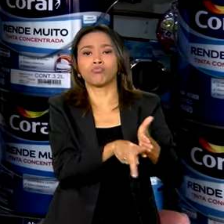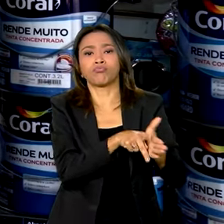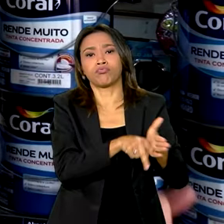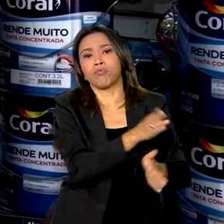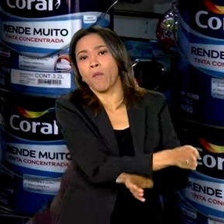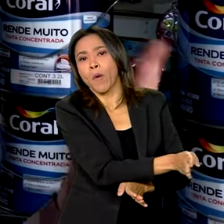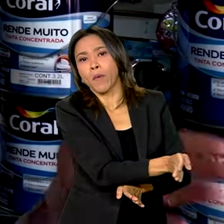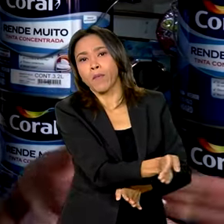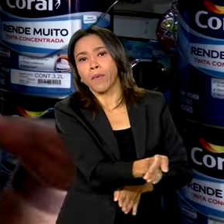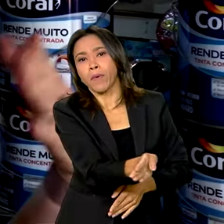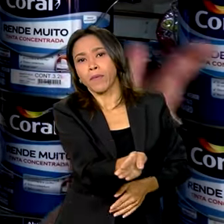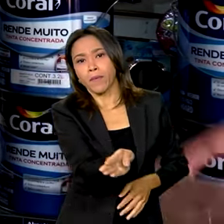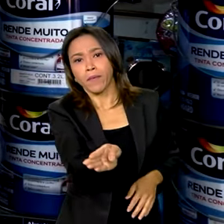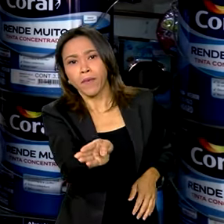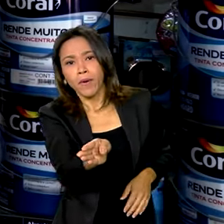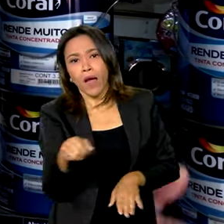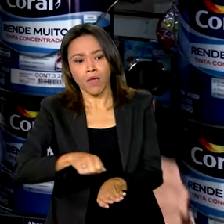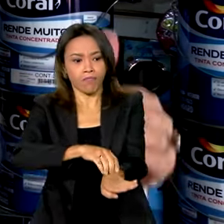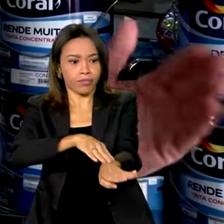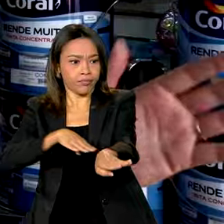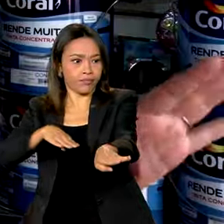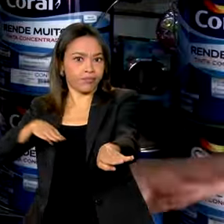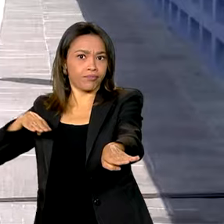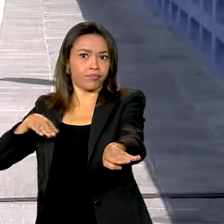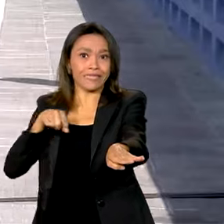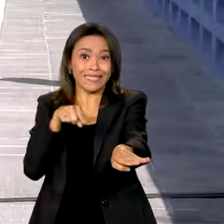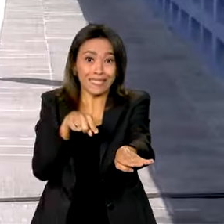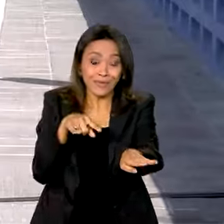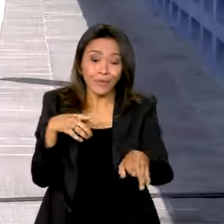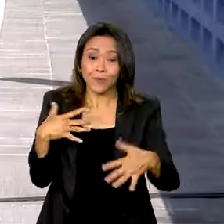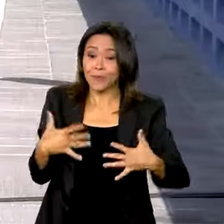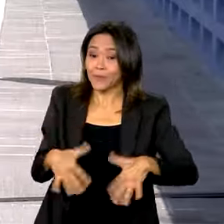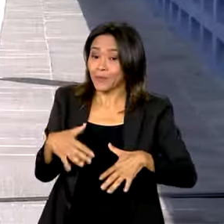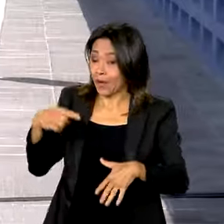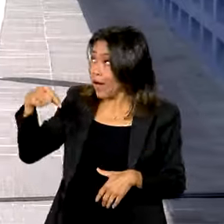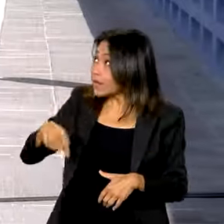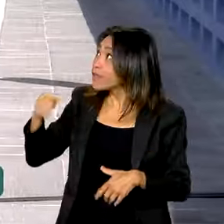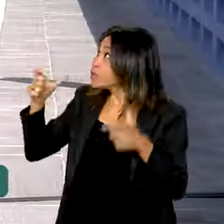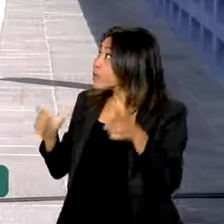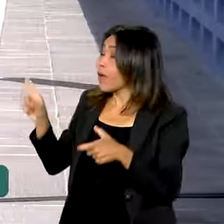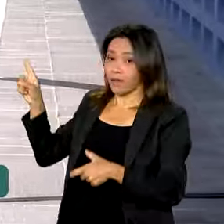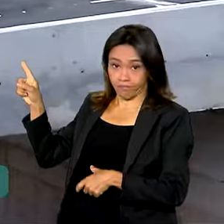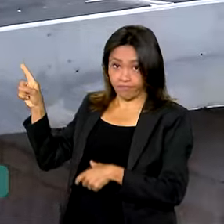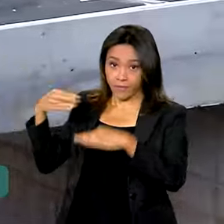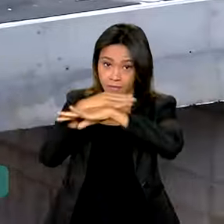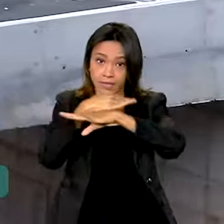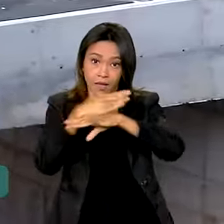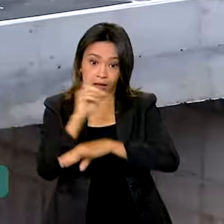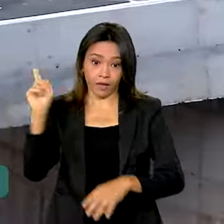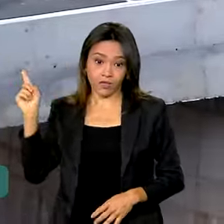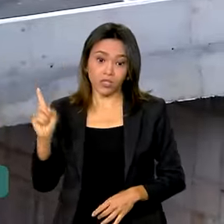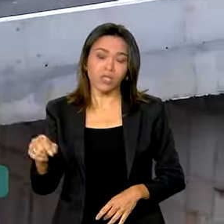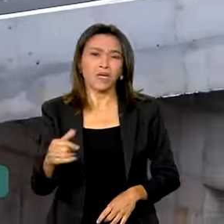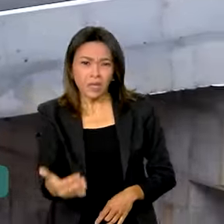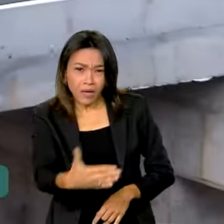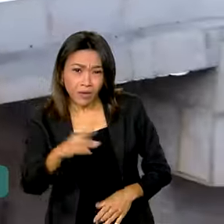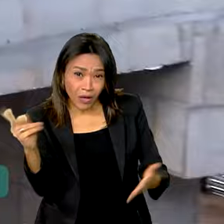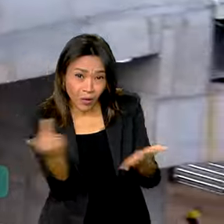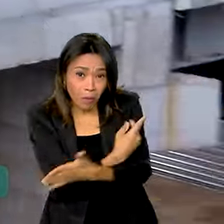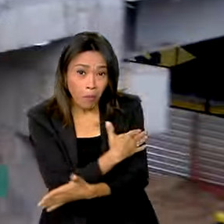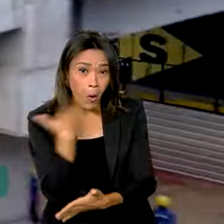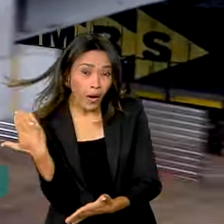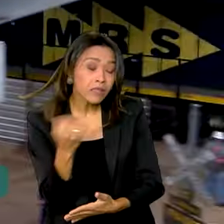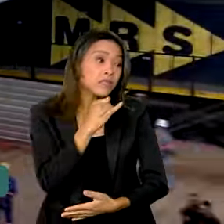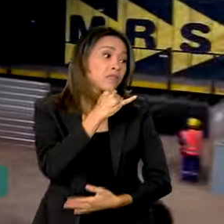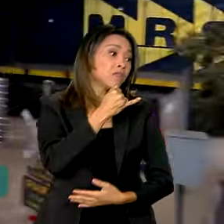e isso gerava um grande congestionamento em praticamente essa parte aqui da cidade. Quando morriam pessoas na linha férrea,